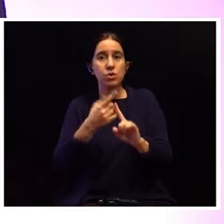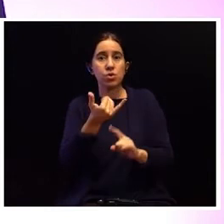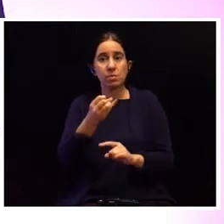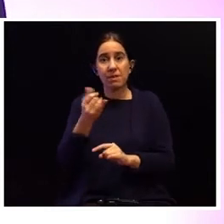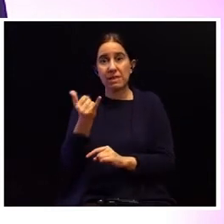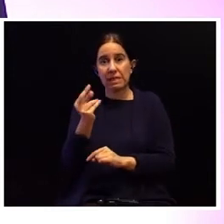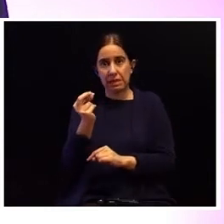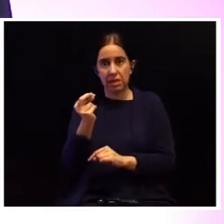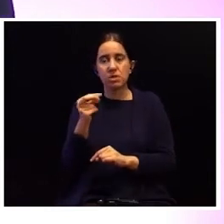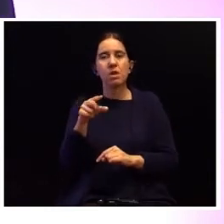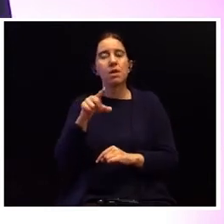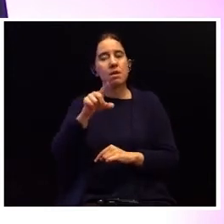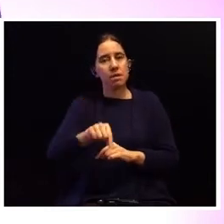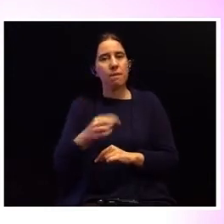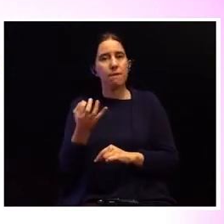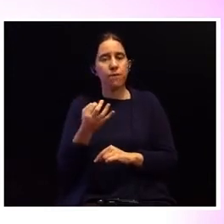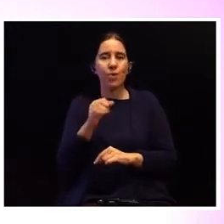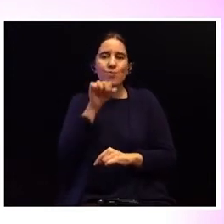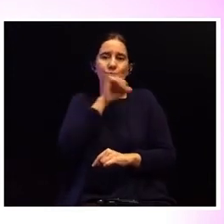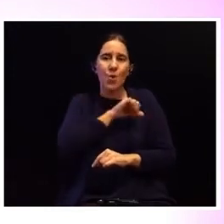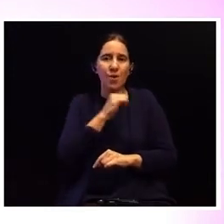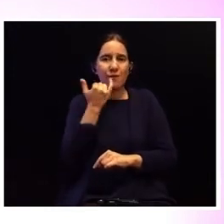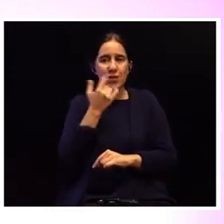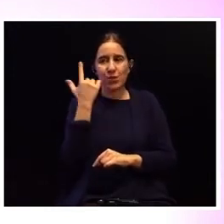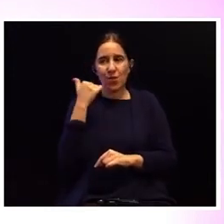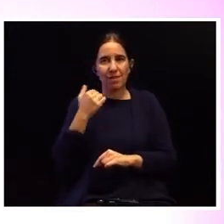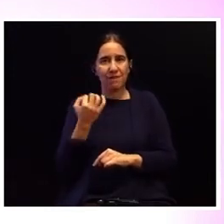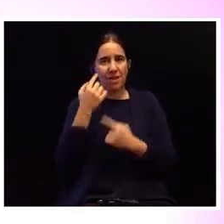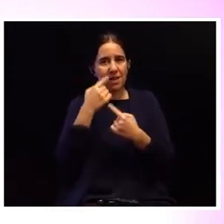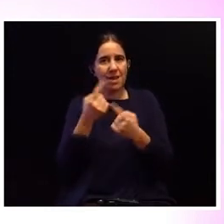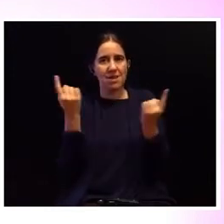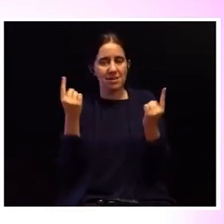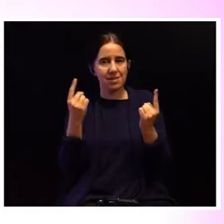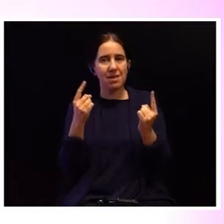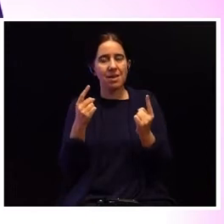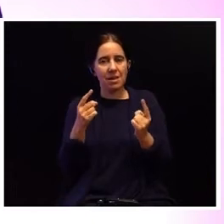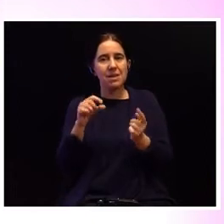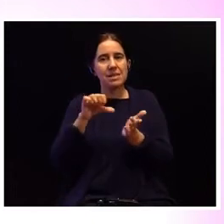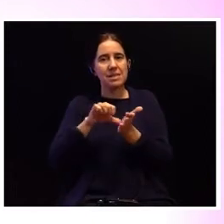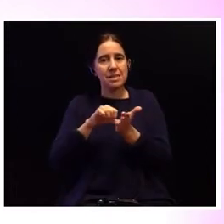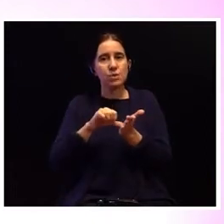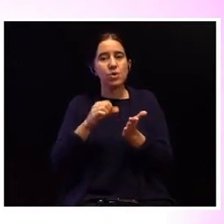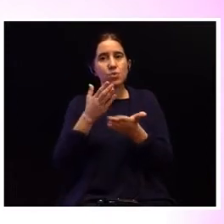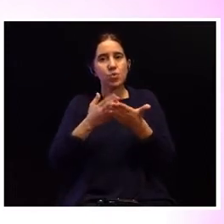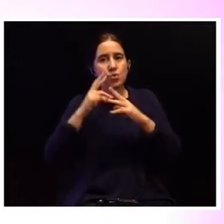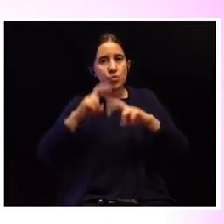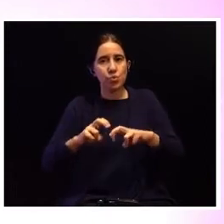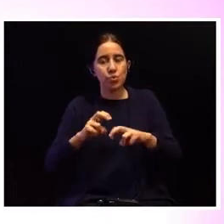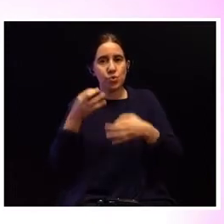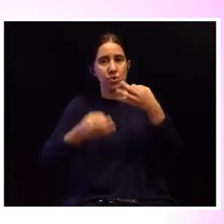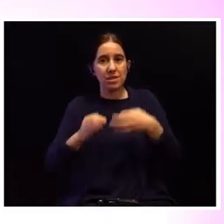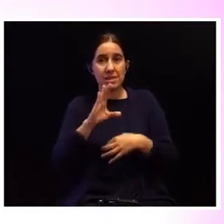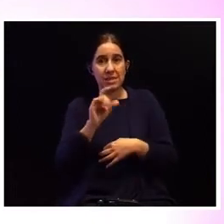Foi também uma feliz coincidência ontem mesmo lançado pelo Centro de Estudos Judiciários o seu programa de